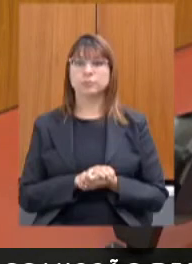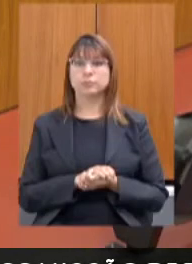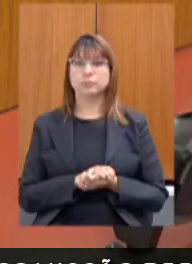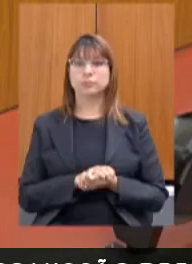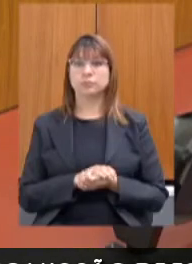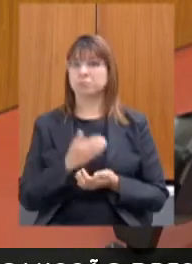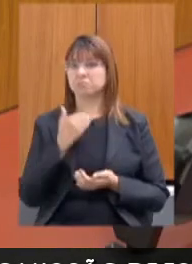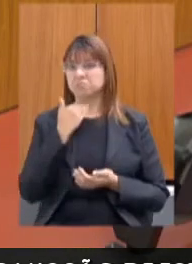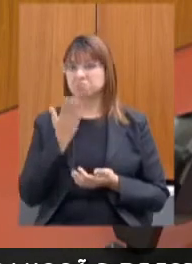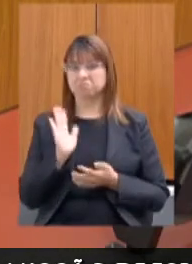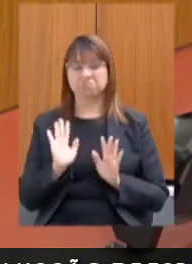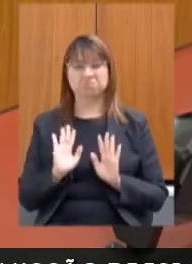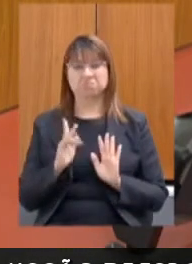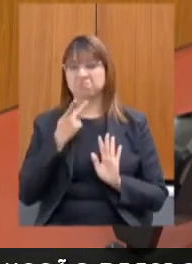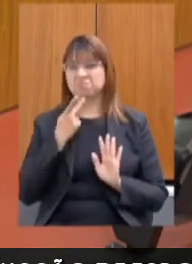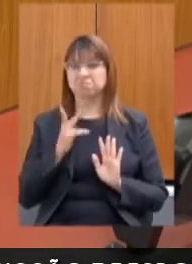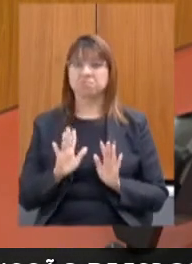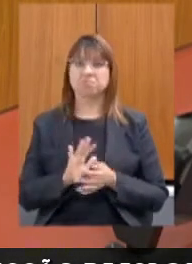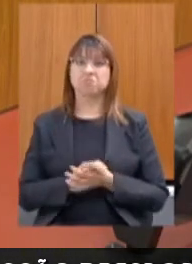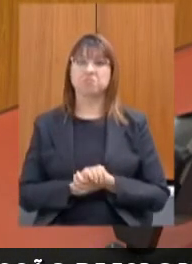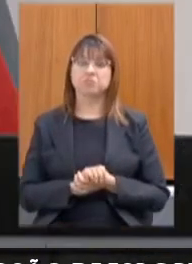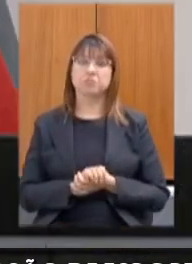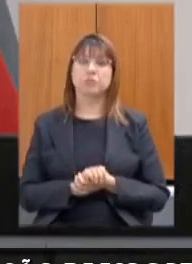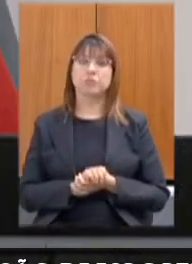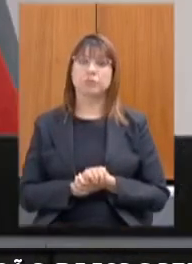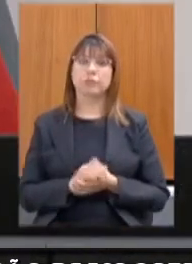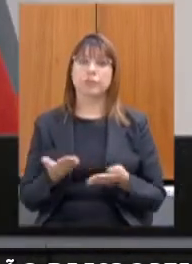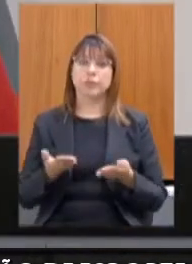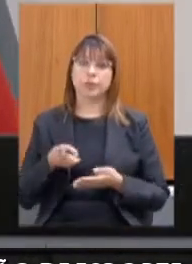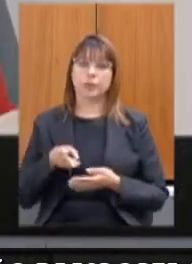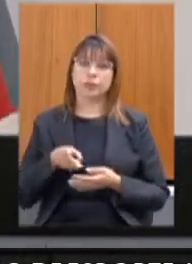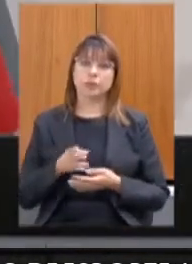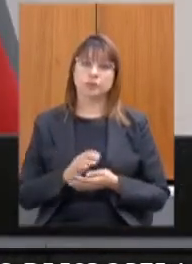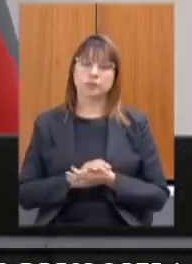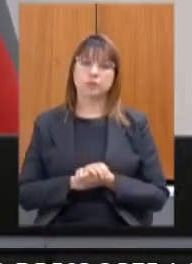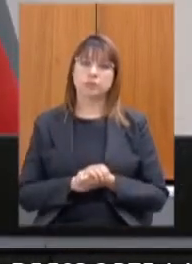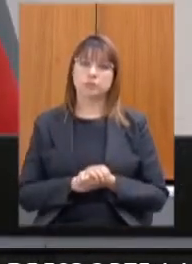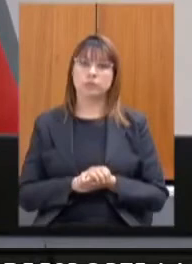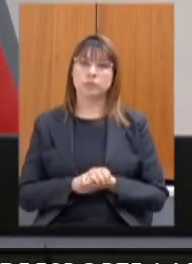Ninguém se manifestou. Então, nós vamos, então, proceder.